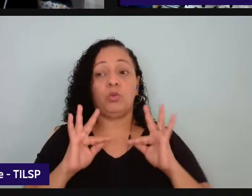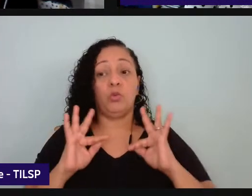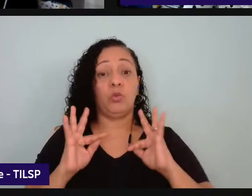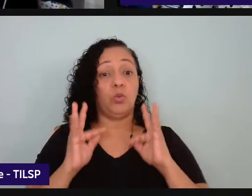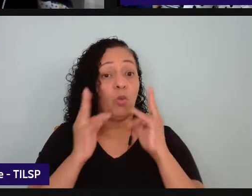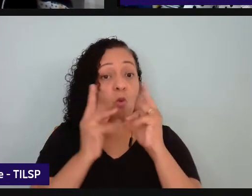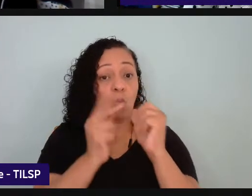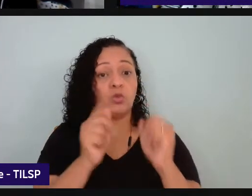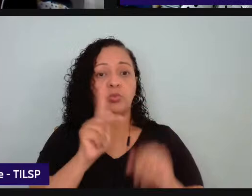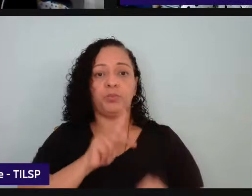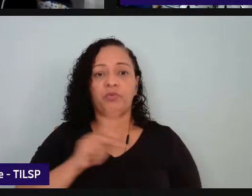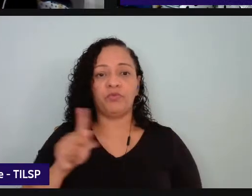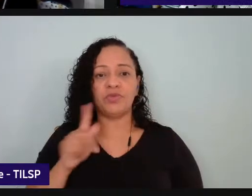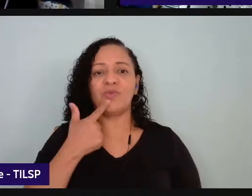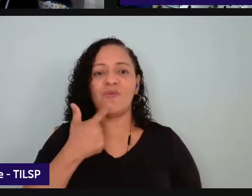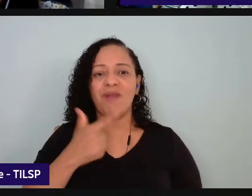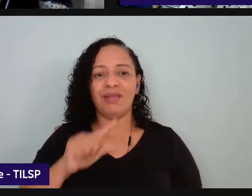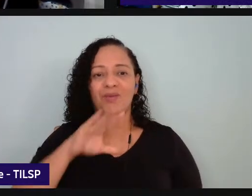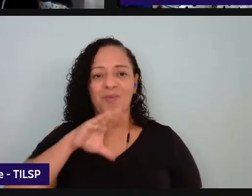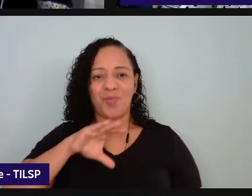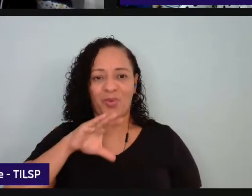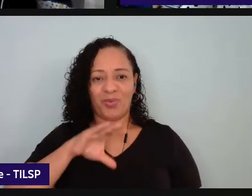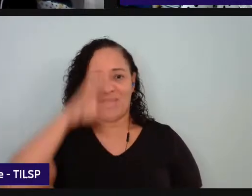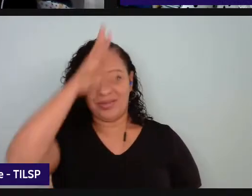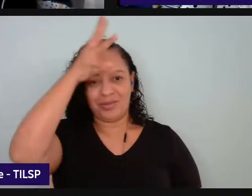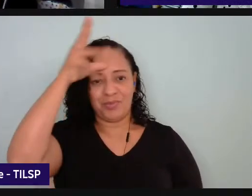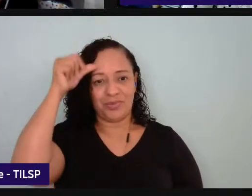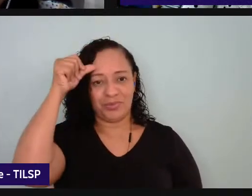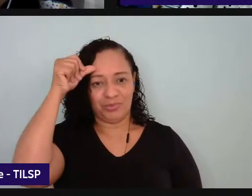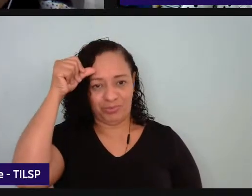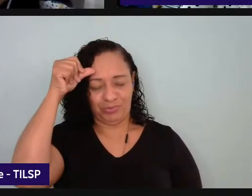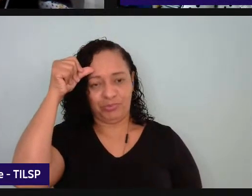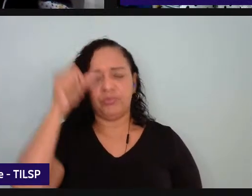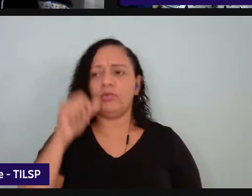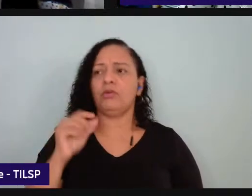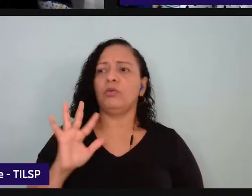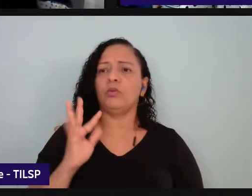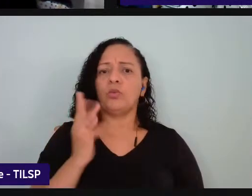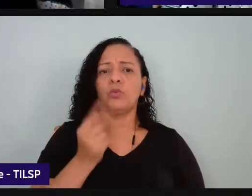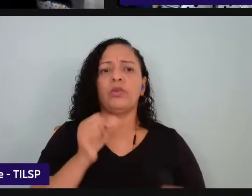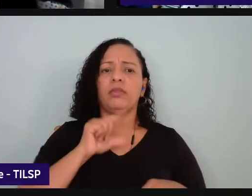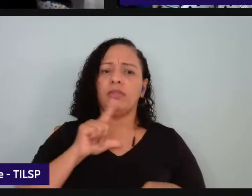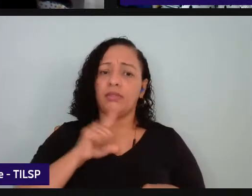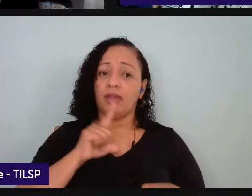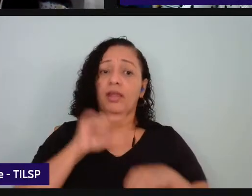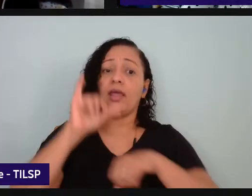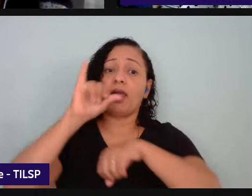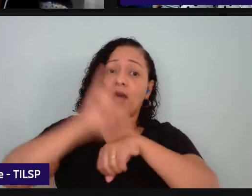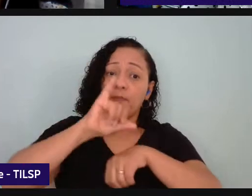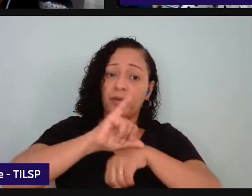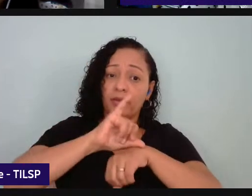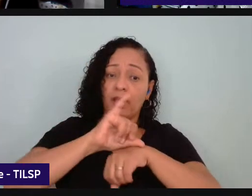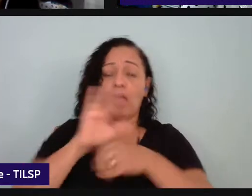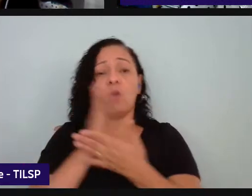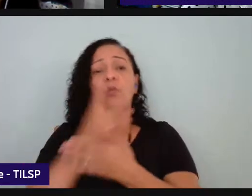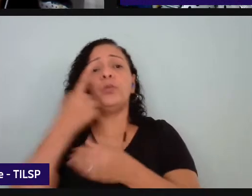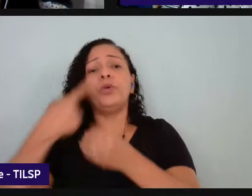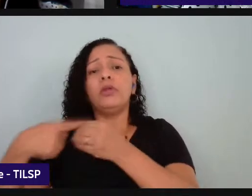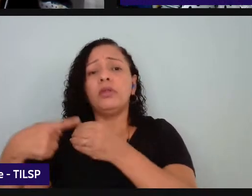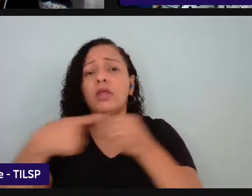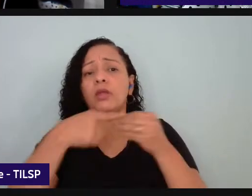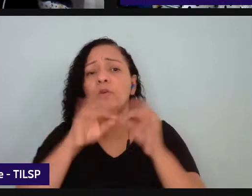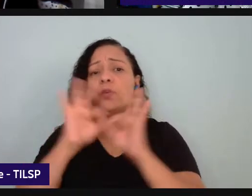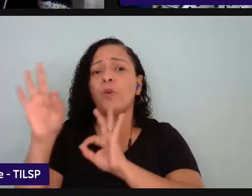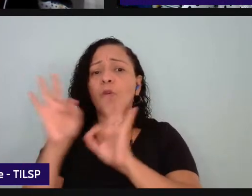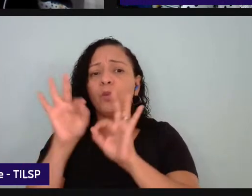professores de língua portuguesa do estado do Amazonas os que estão na capital e os que estão nos municípios mais distantes da capital